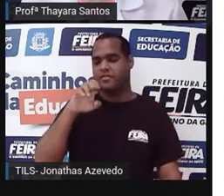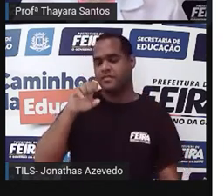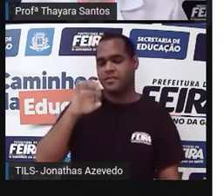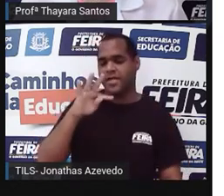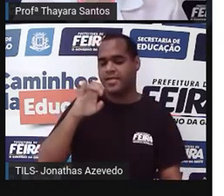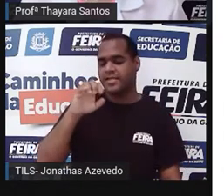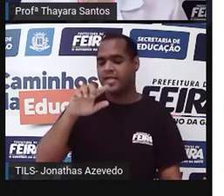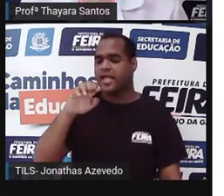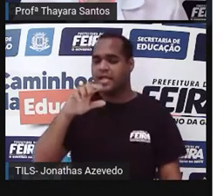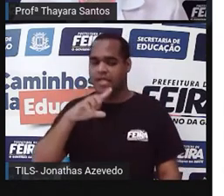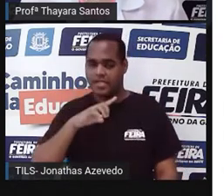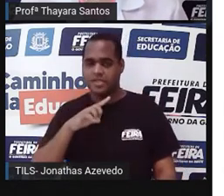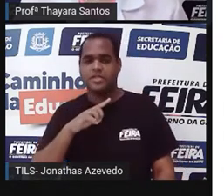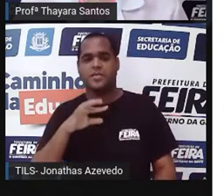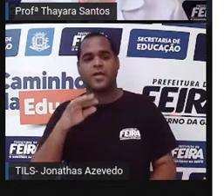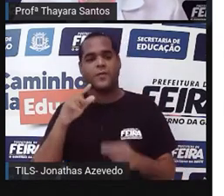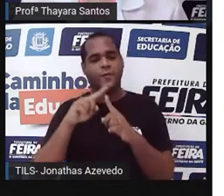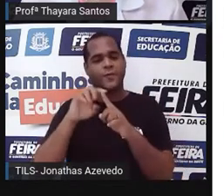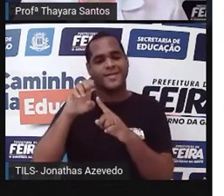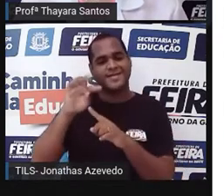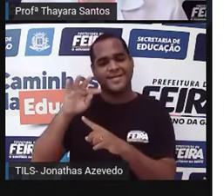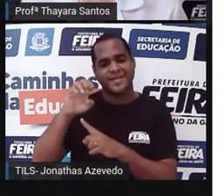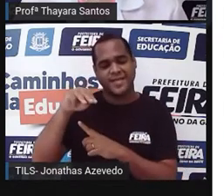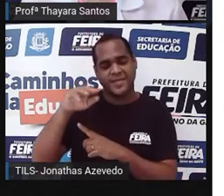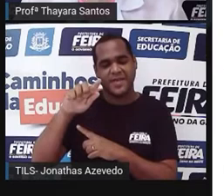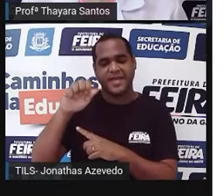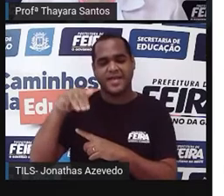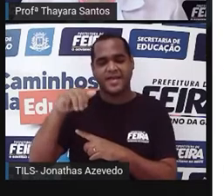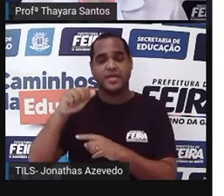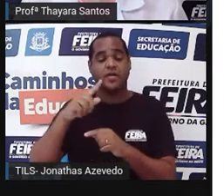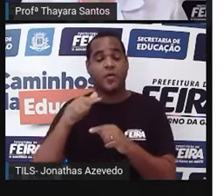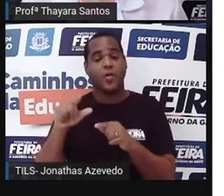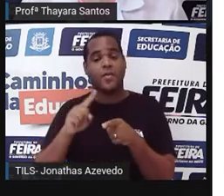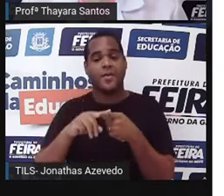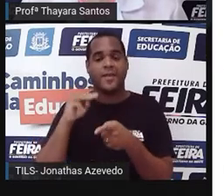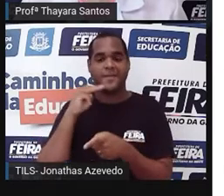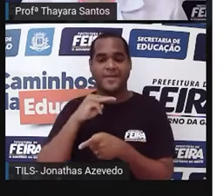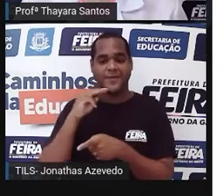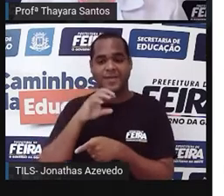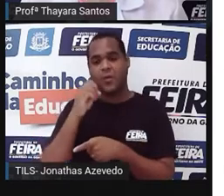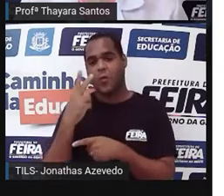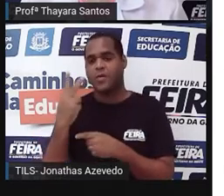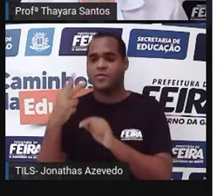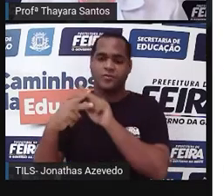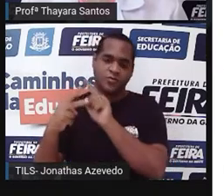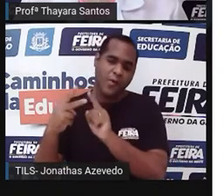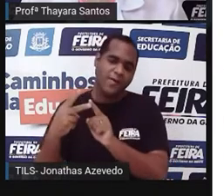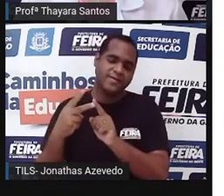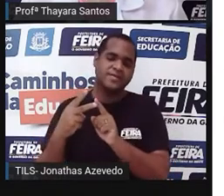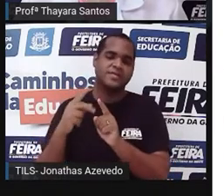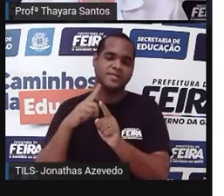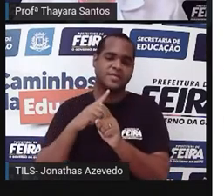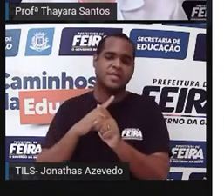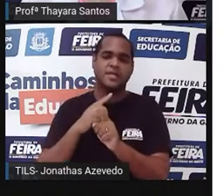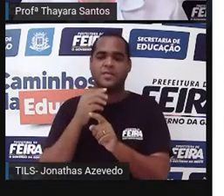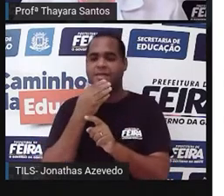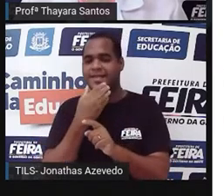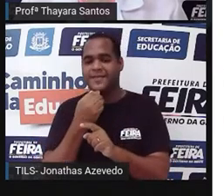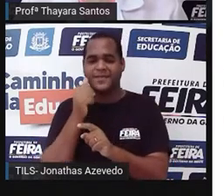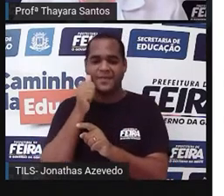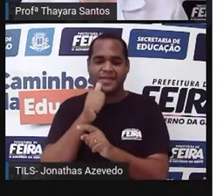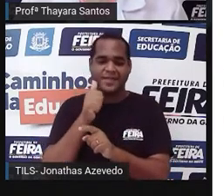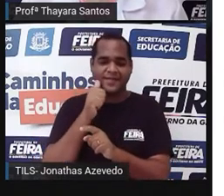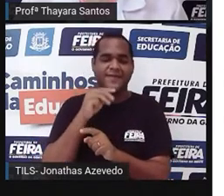e o estigma. Aqui, se ela for masculina ou hermafrodita, ela vai ter o filete e a